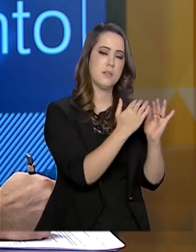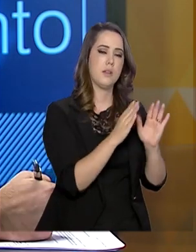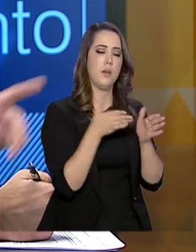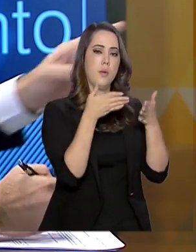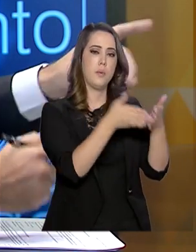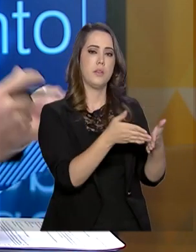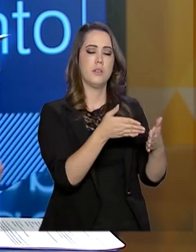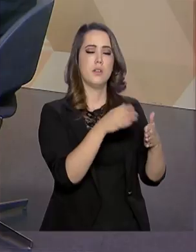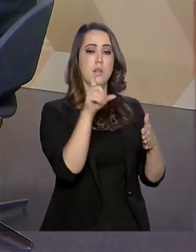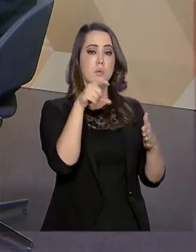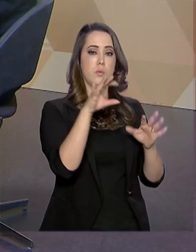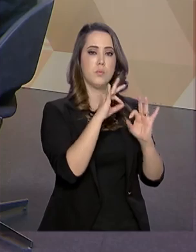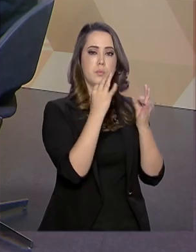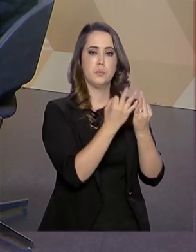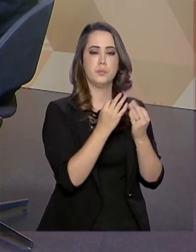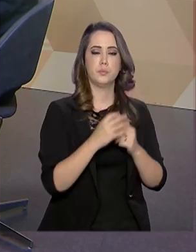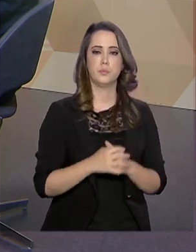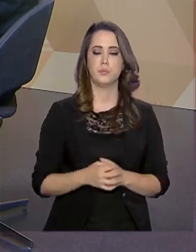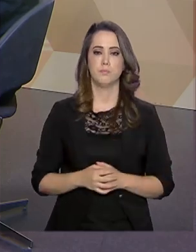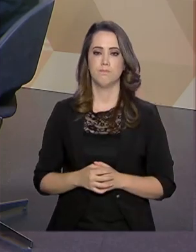parte do programa. Vamos ver.